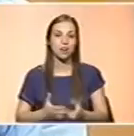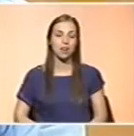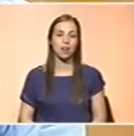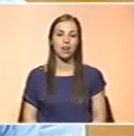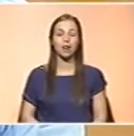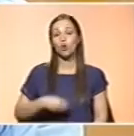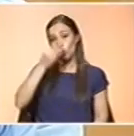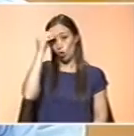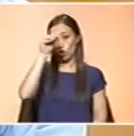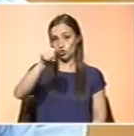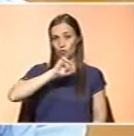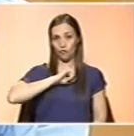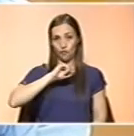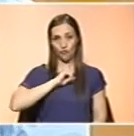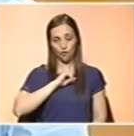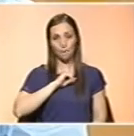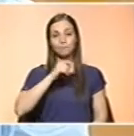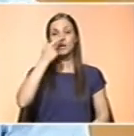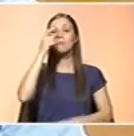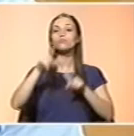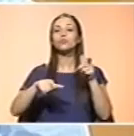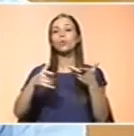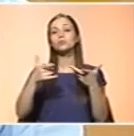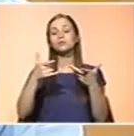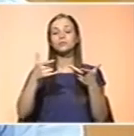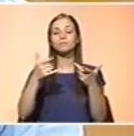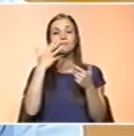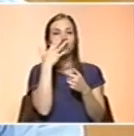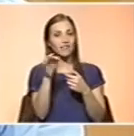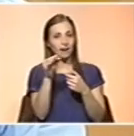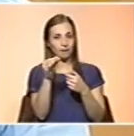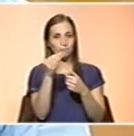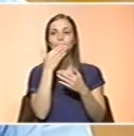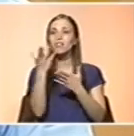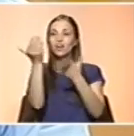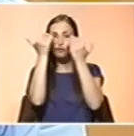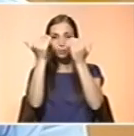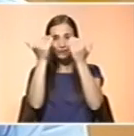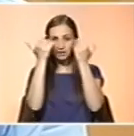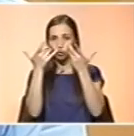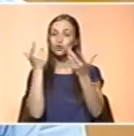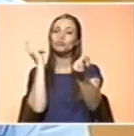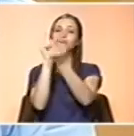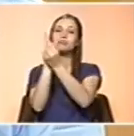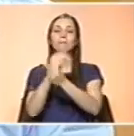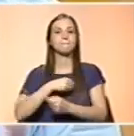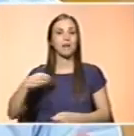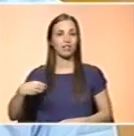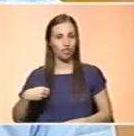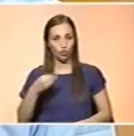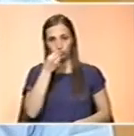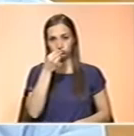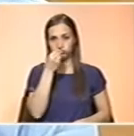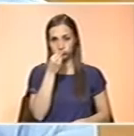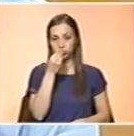meu conselho seria a pessoa tentar informar-se o melhor possível junto do seu médico e nutricionista sobre o seu